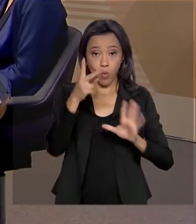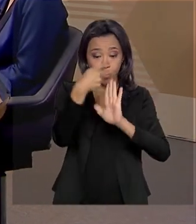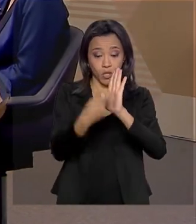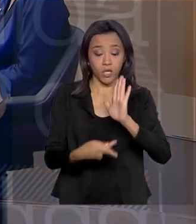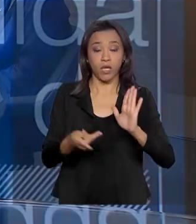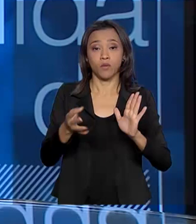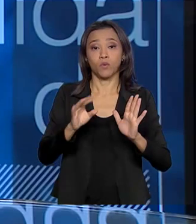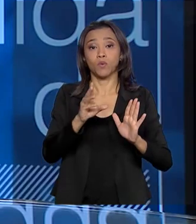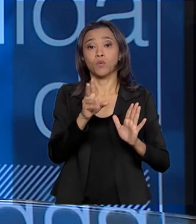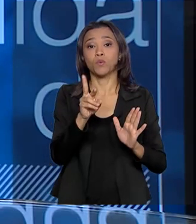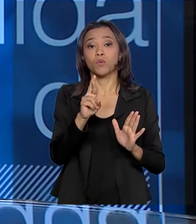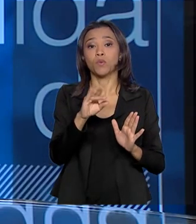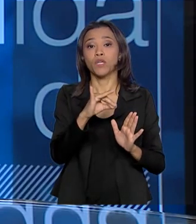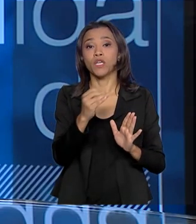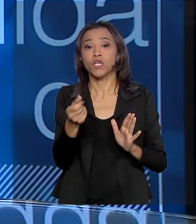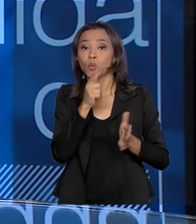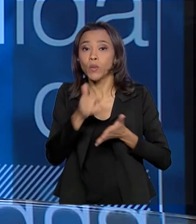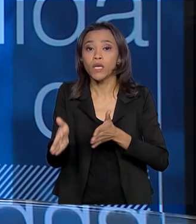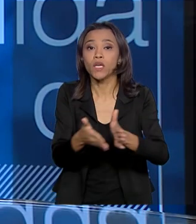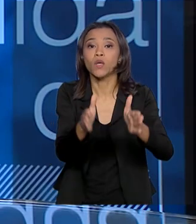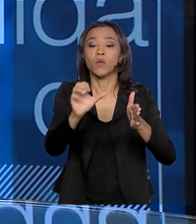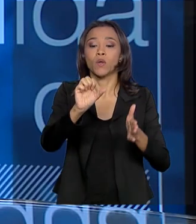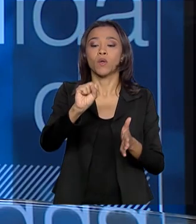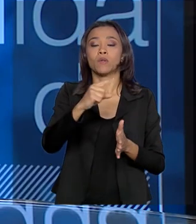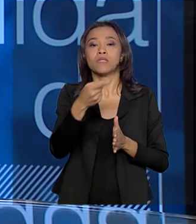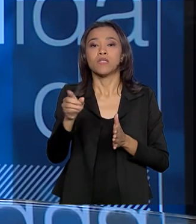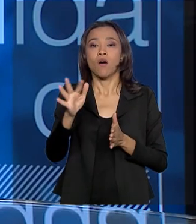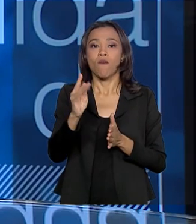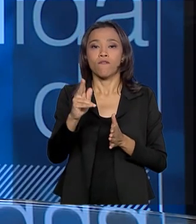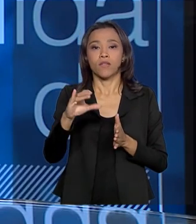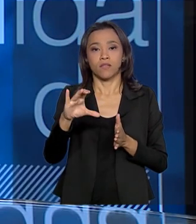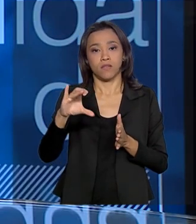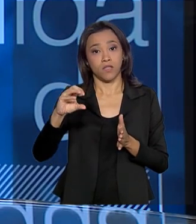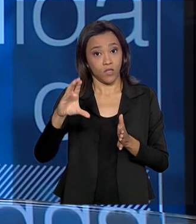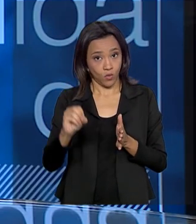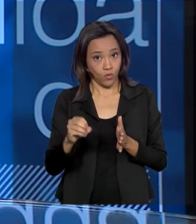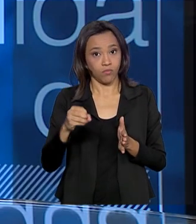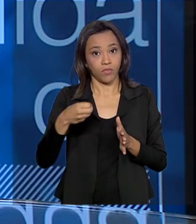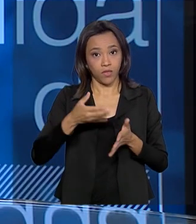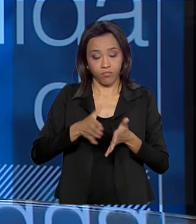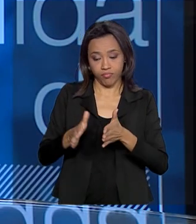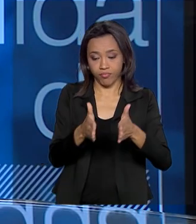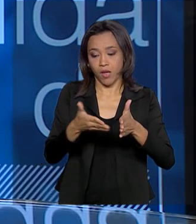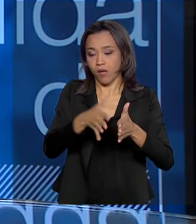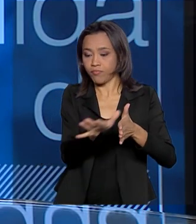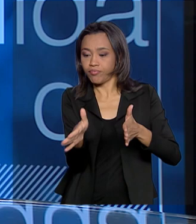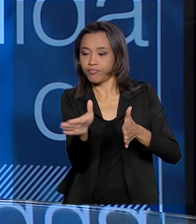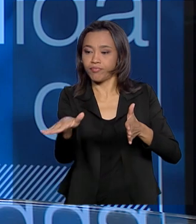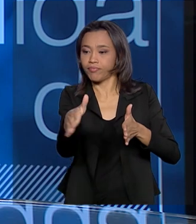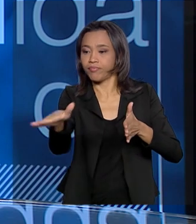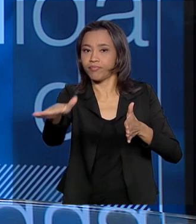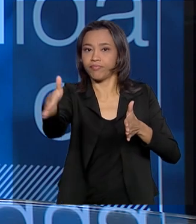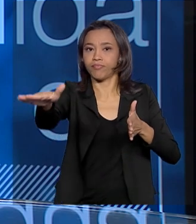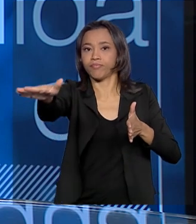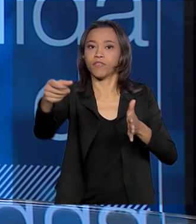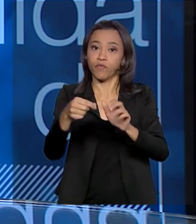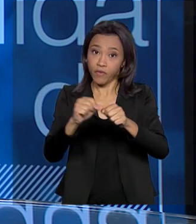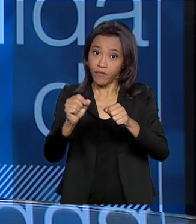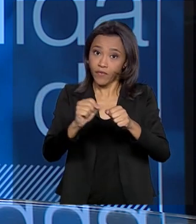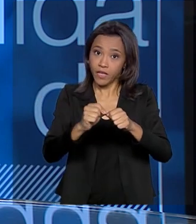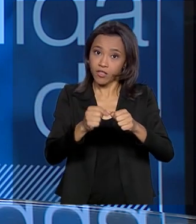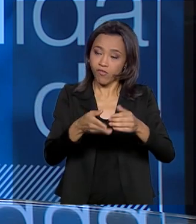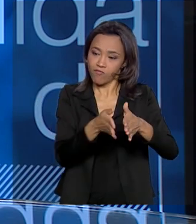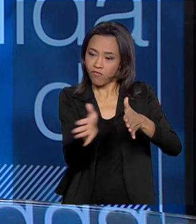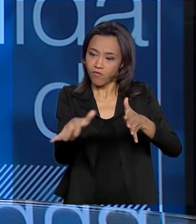aí que o Nordeste tem uma carência muito grande de água, então tem algumas soluções paliativas, mas foi criado aí o projeto de integração,